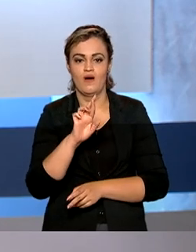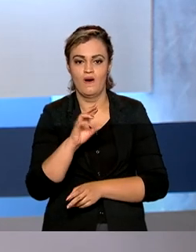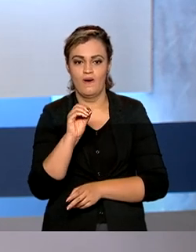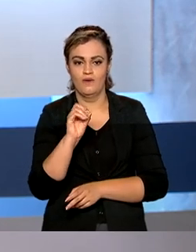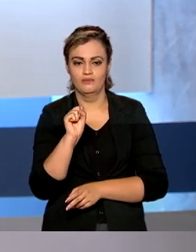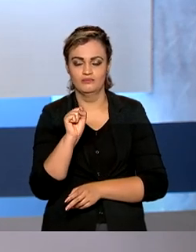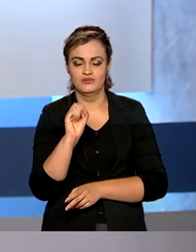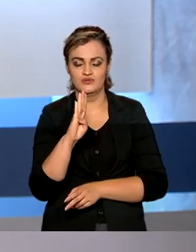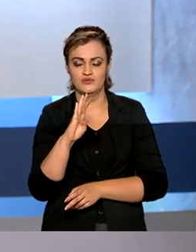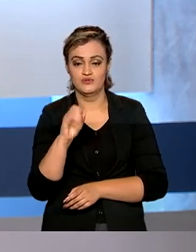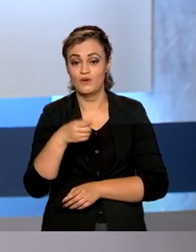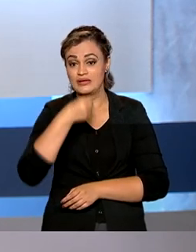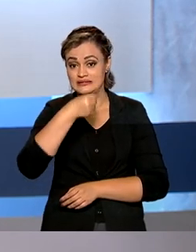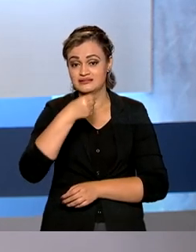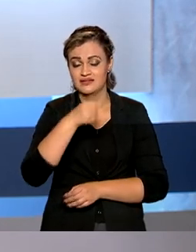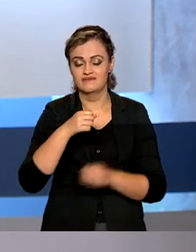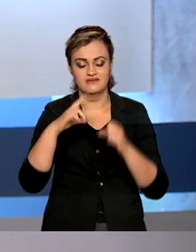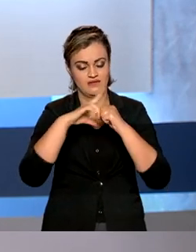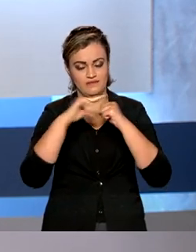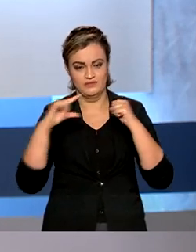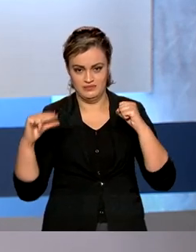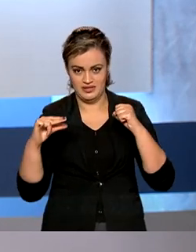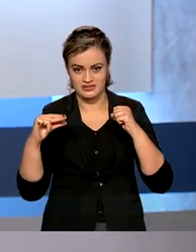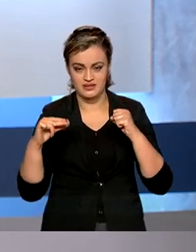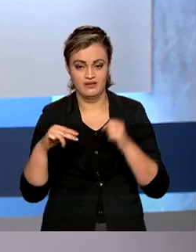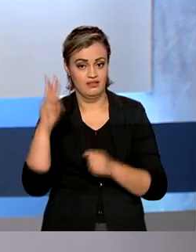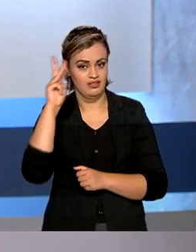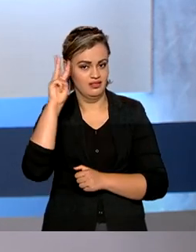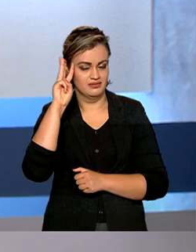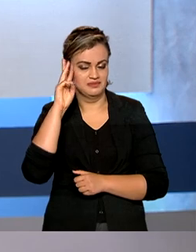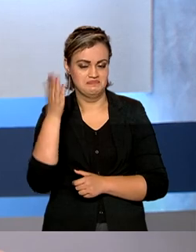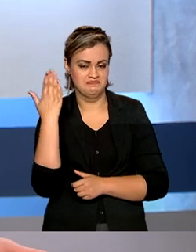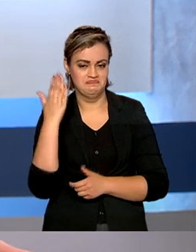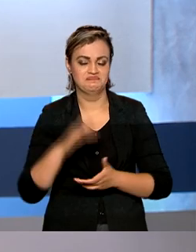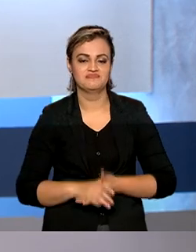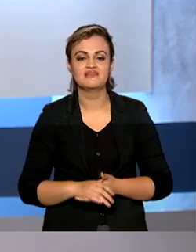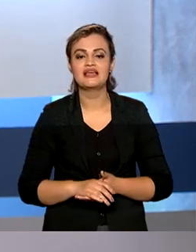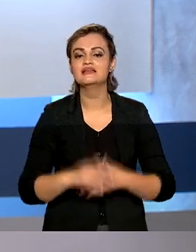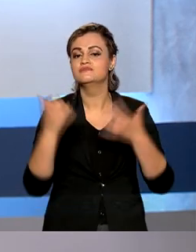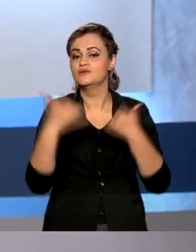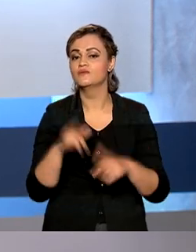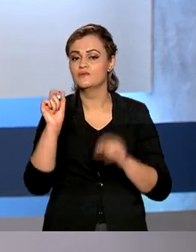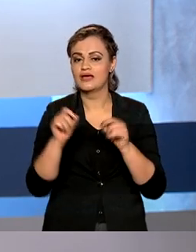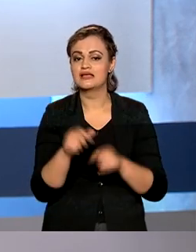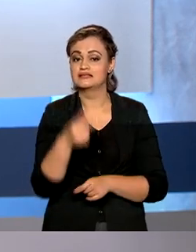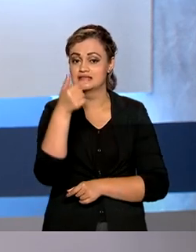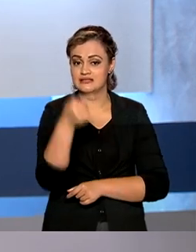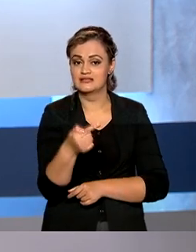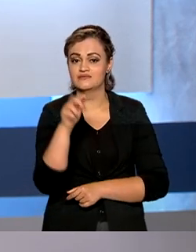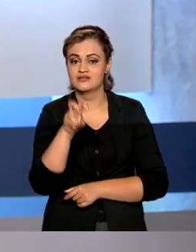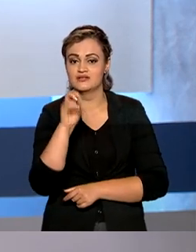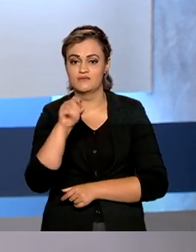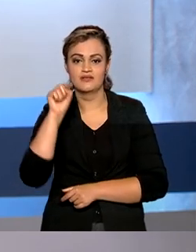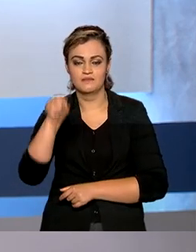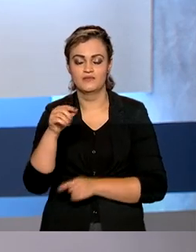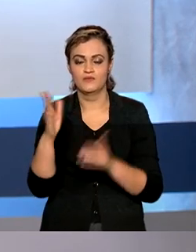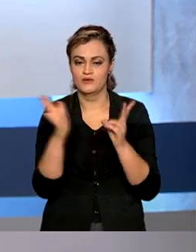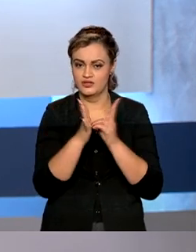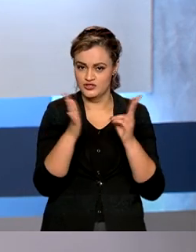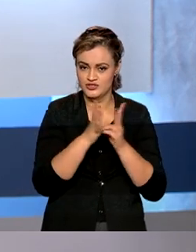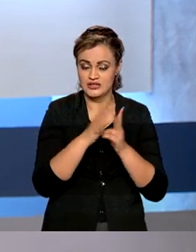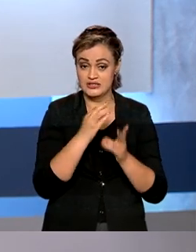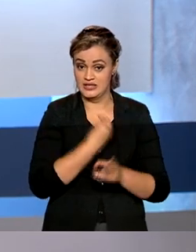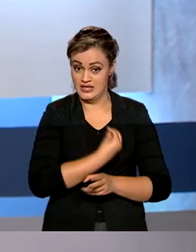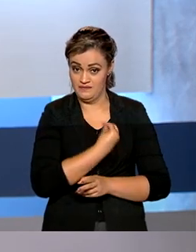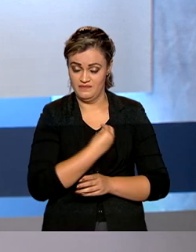Silva, em entrevista ao programa A Voz do Brasil, desta terça-feira. Segundo ele, os mais de 750 mil indígenas